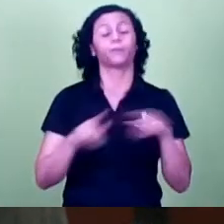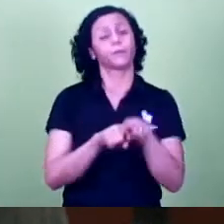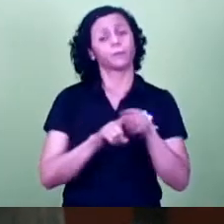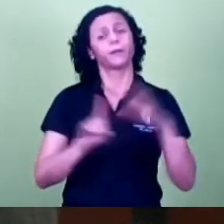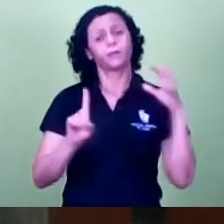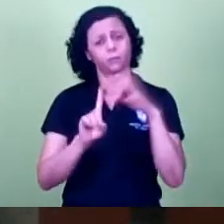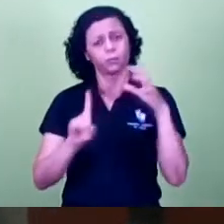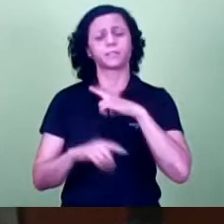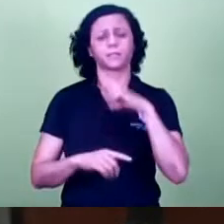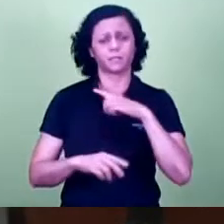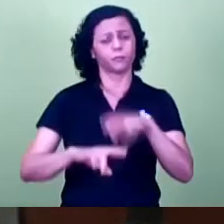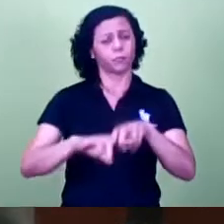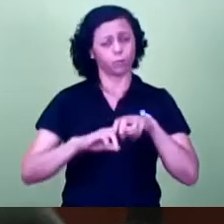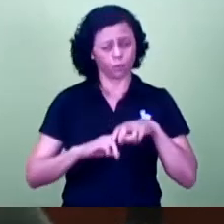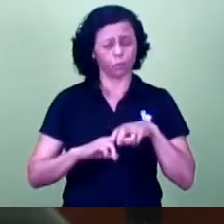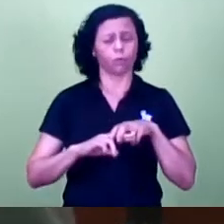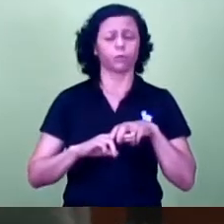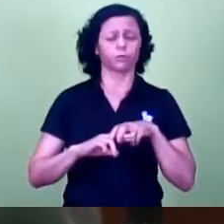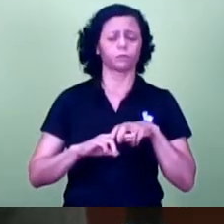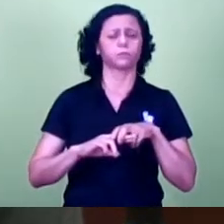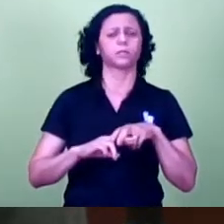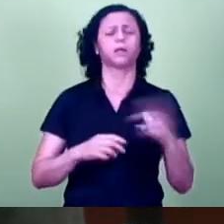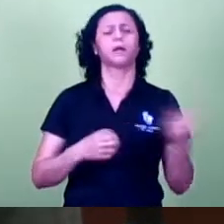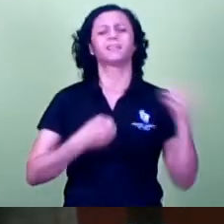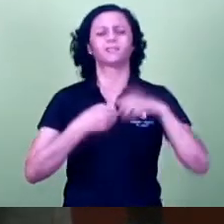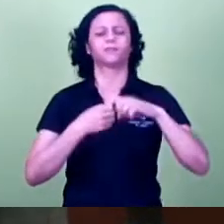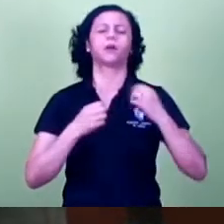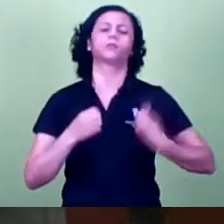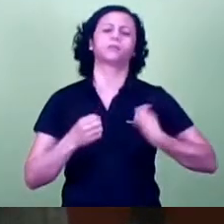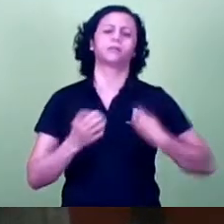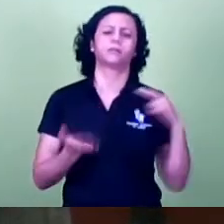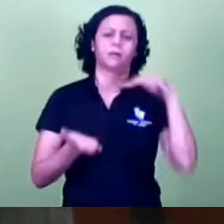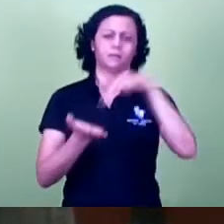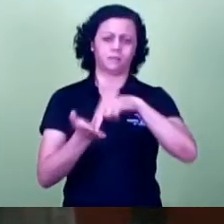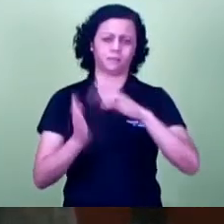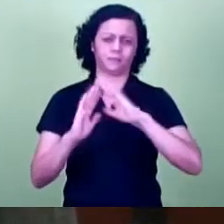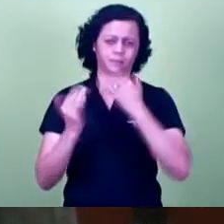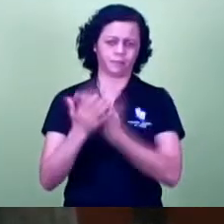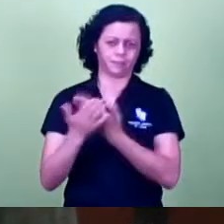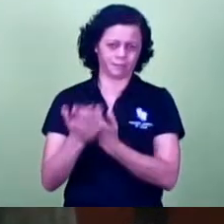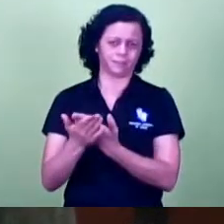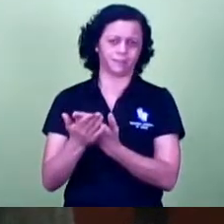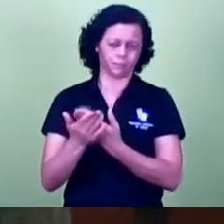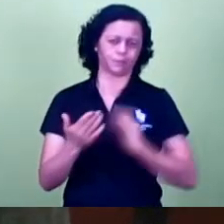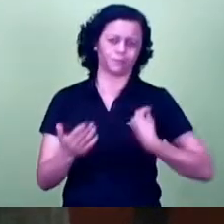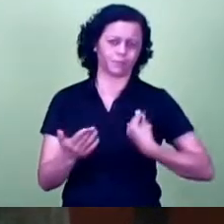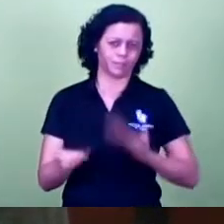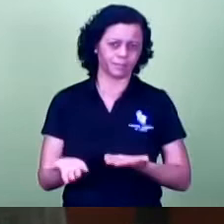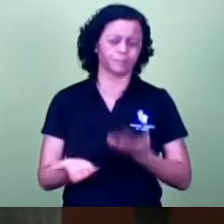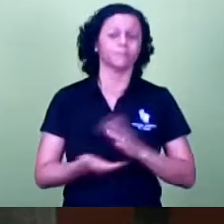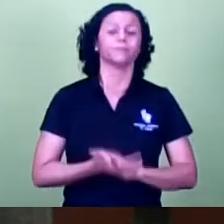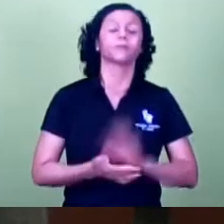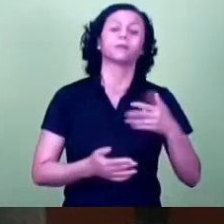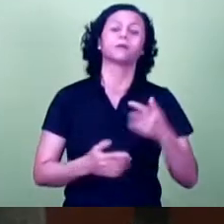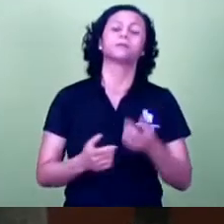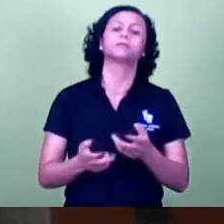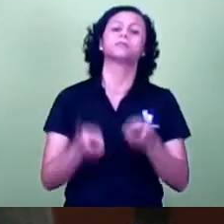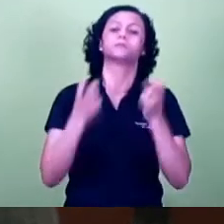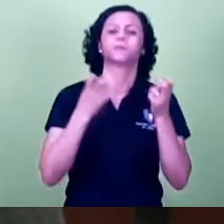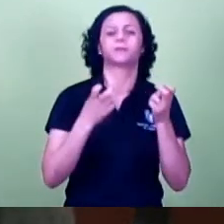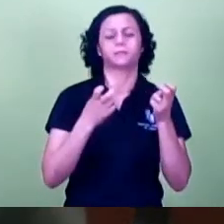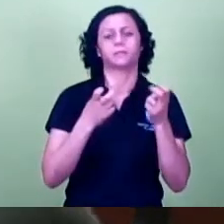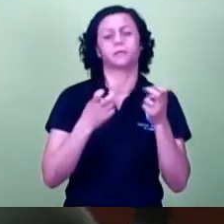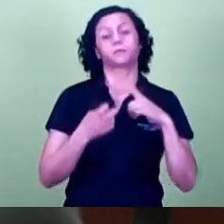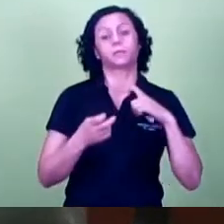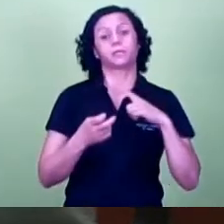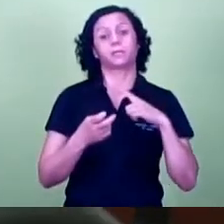vereador? É, com o retorno das aulas agora, a gente percebe um aumento muito grande de usuário nos ônibus. Então,